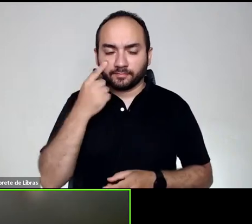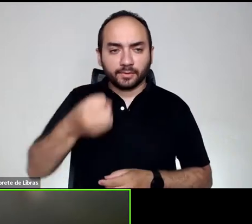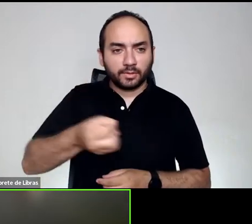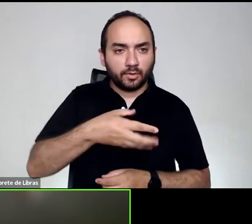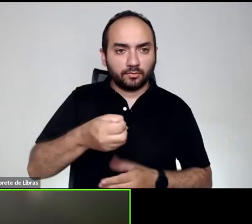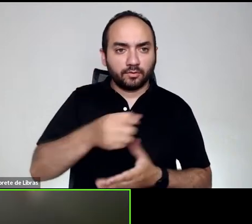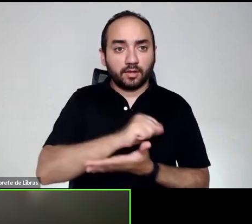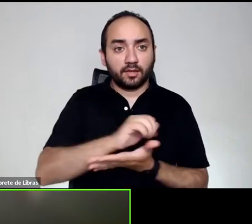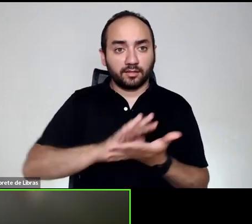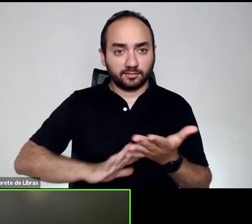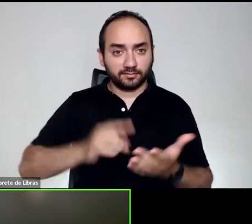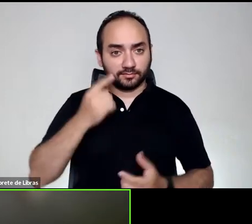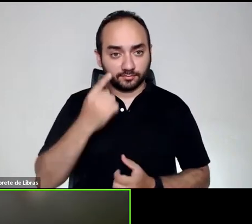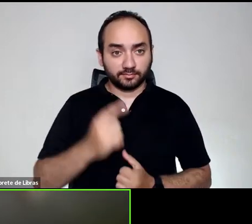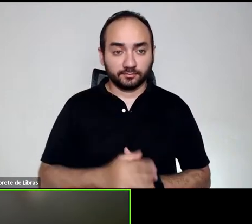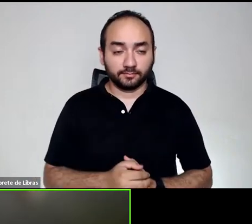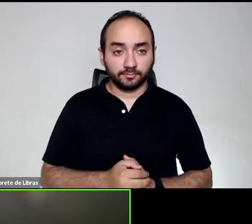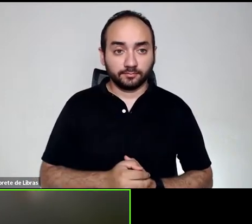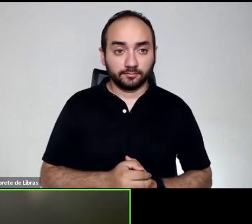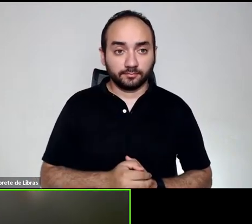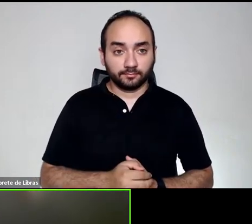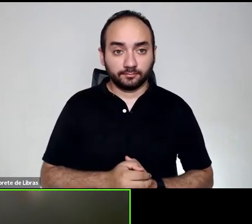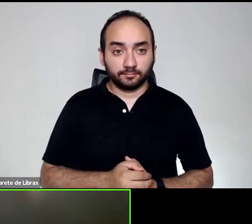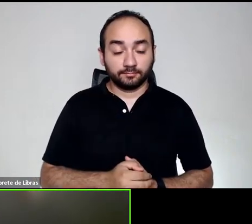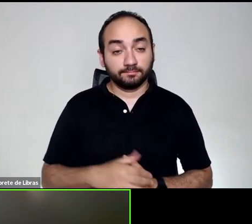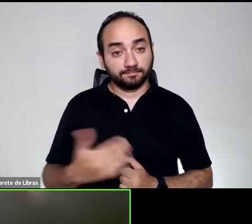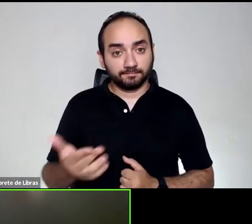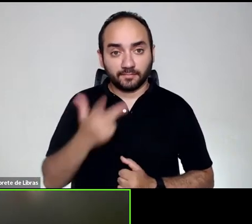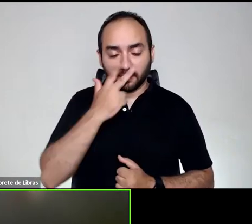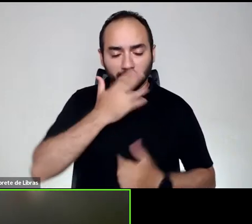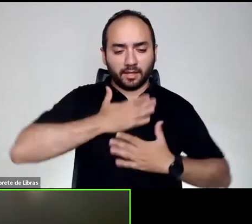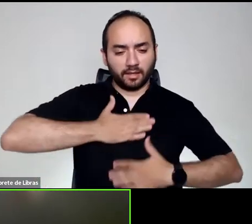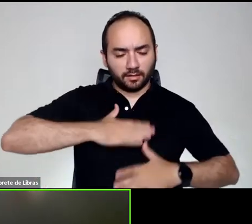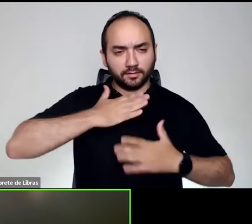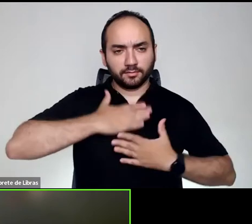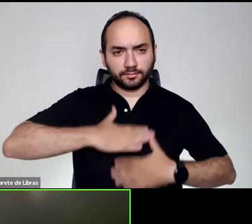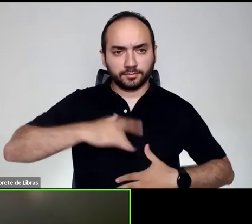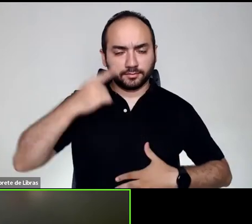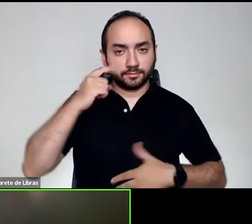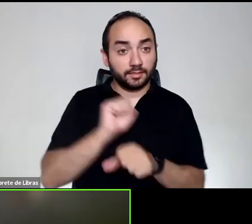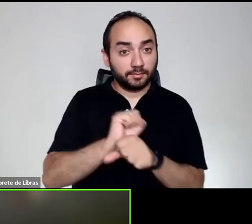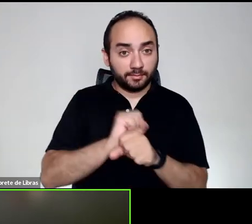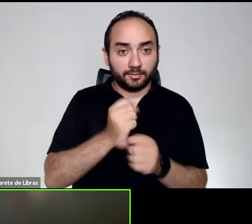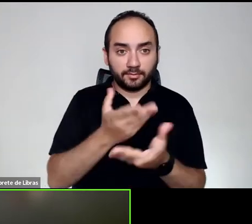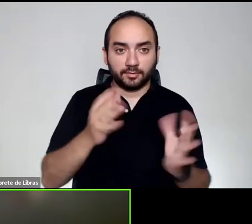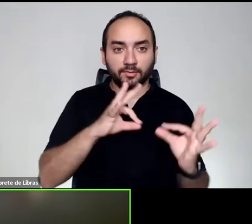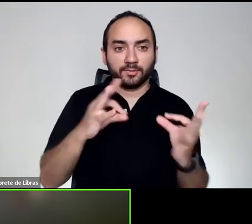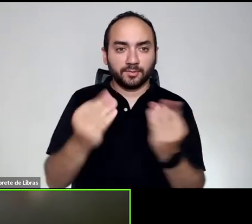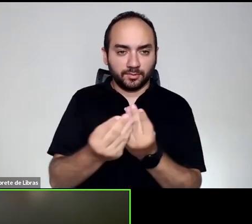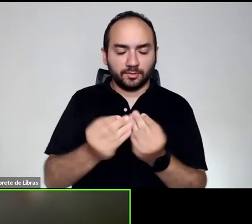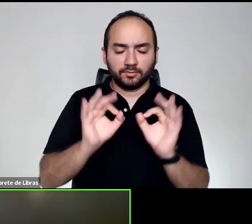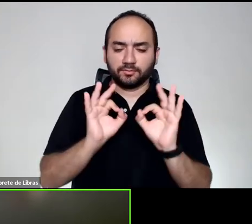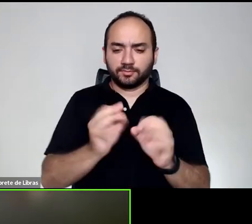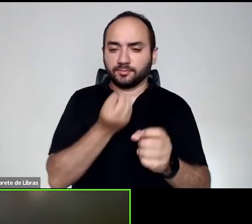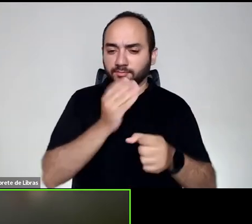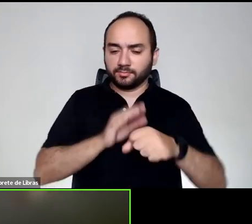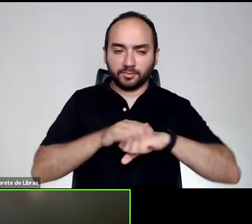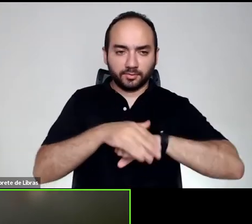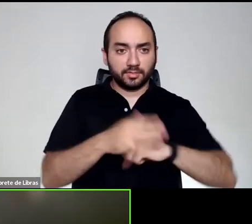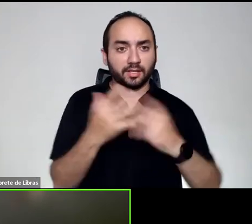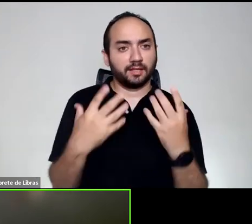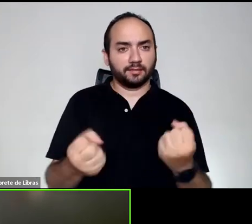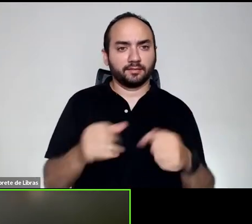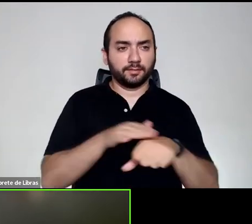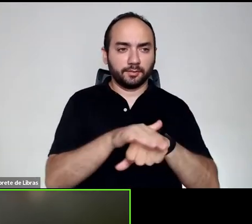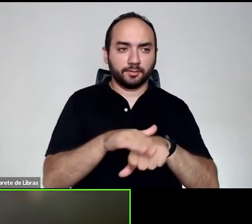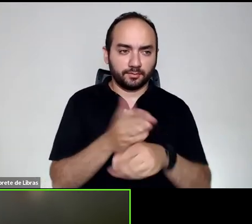And welcome, everyone. Have a wonderful evening, embracing the conversations and debates in front of